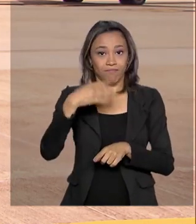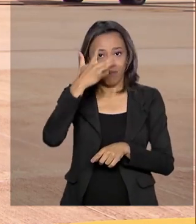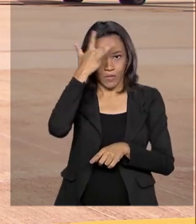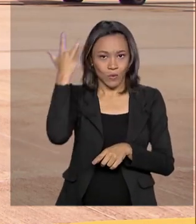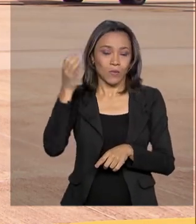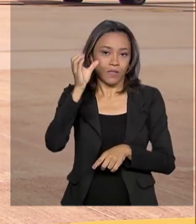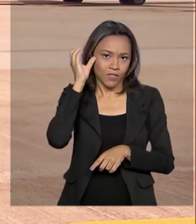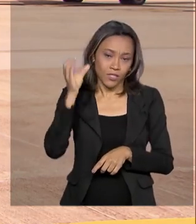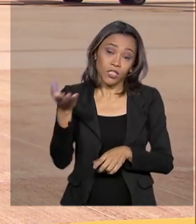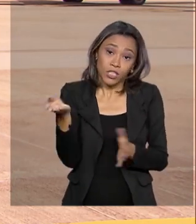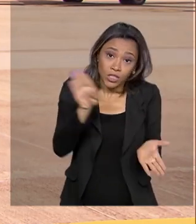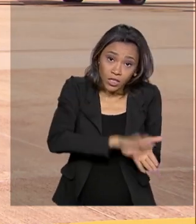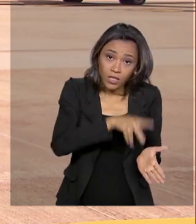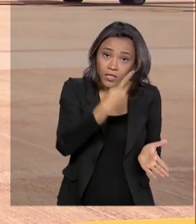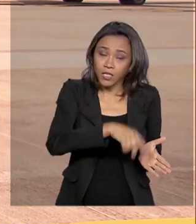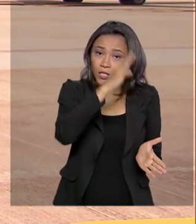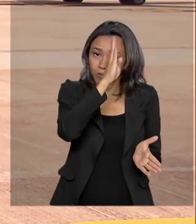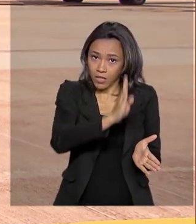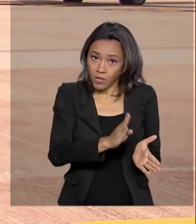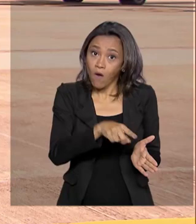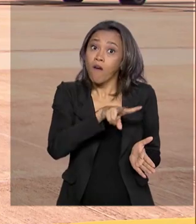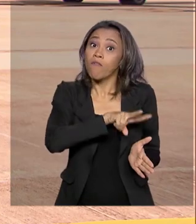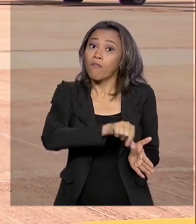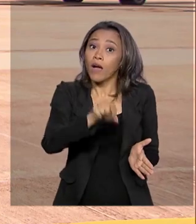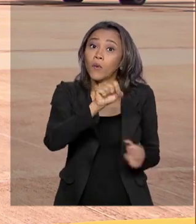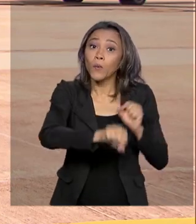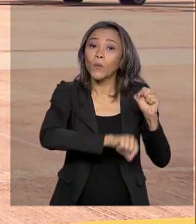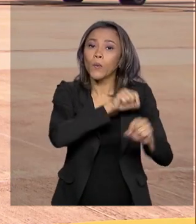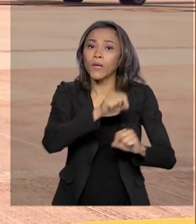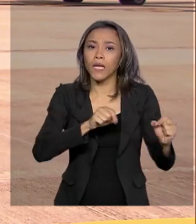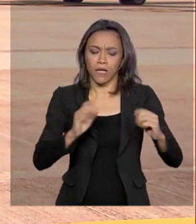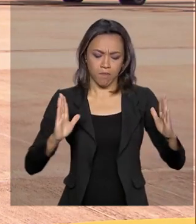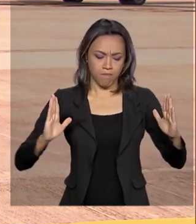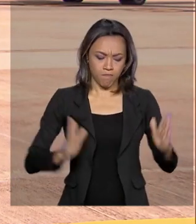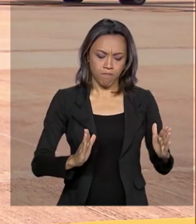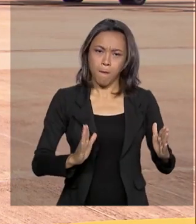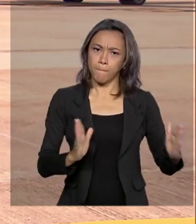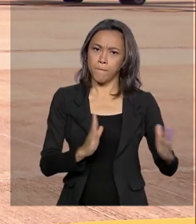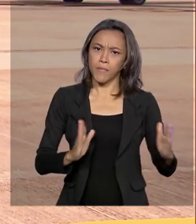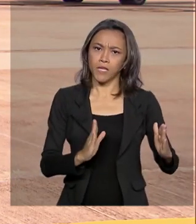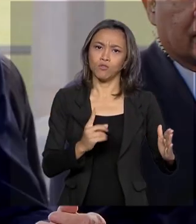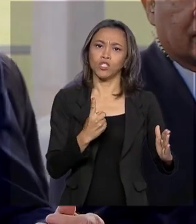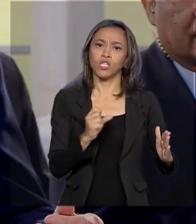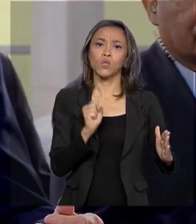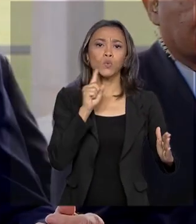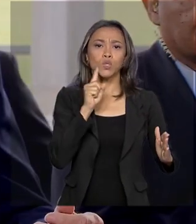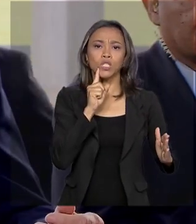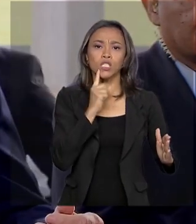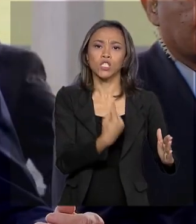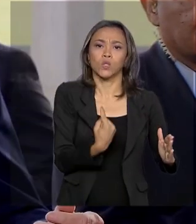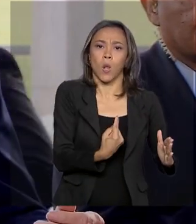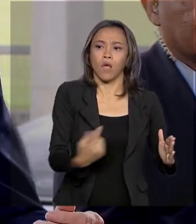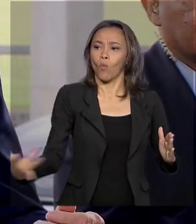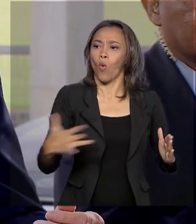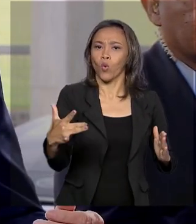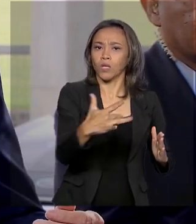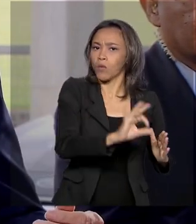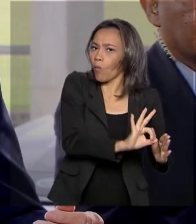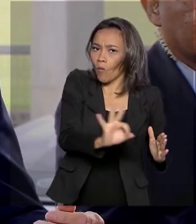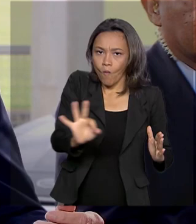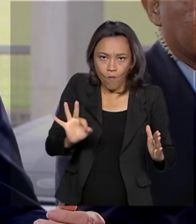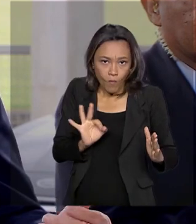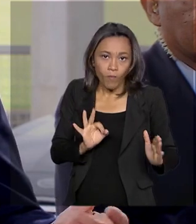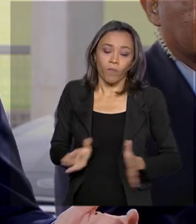Assim que chegarem ao Brasil, passarão imediatamente para um regime de isolamento por 18 dias. Inclusive, o nosso pessoal da Força Aérea,